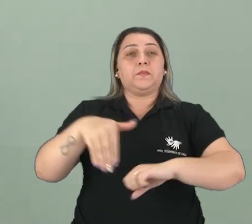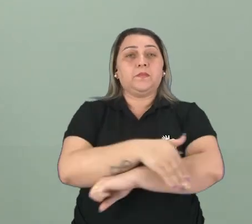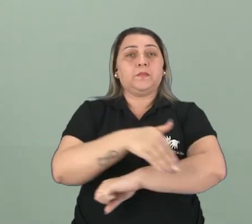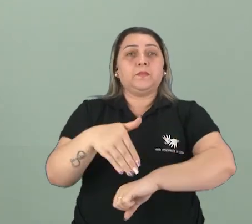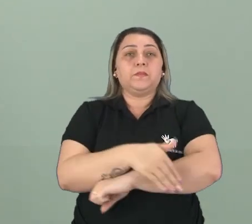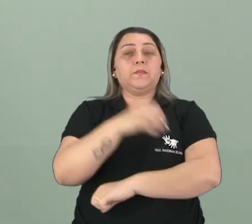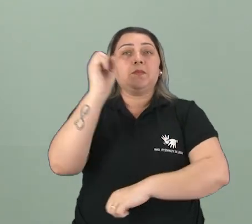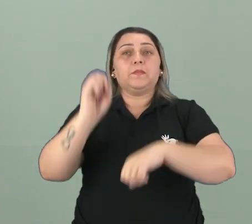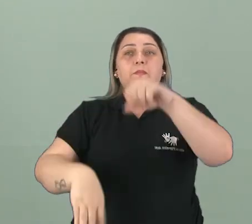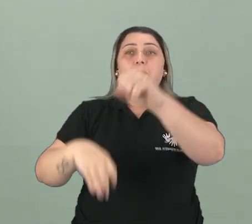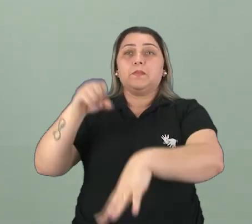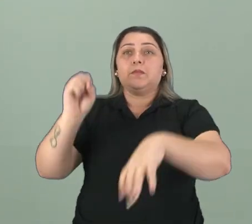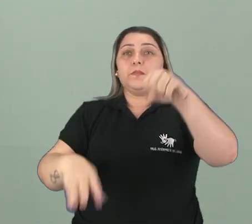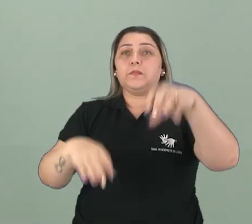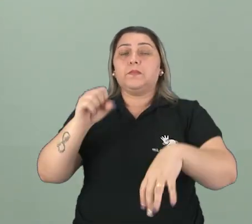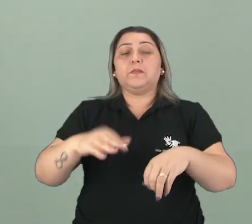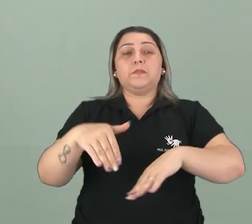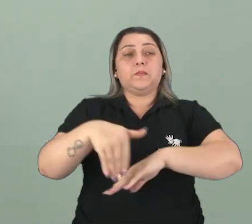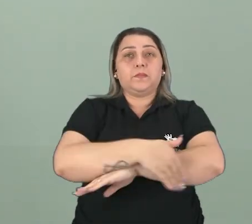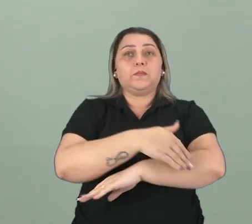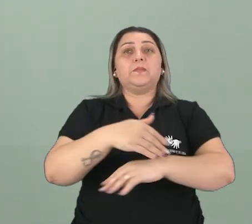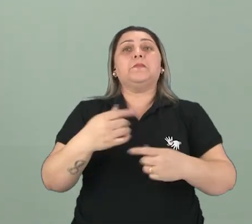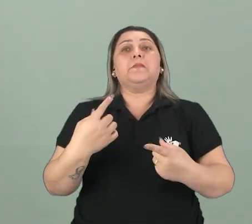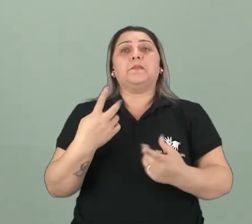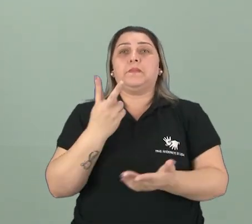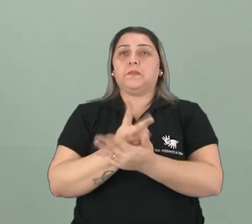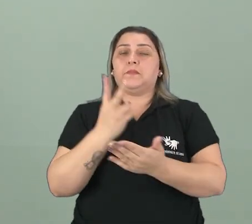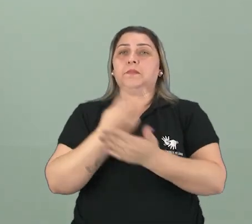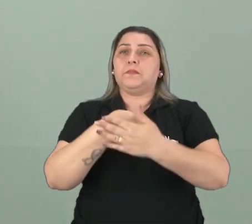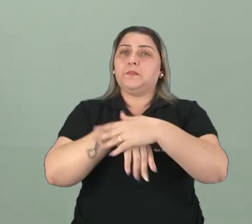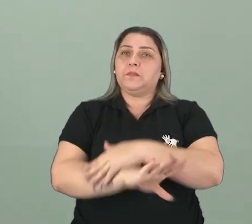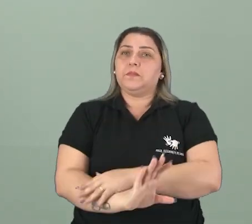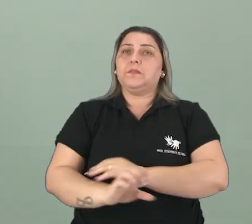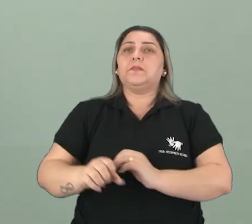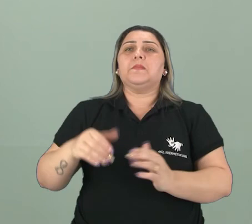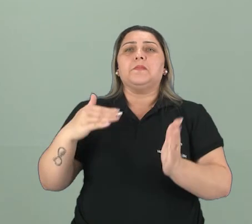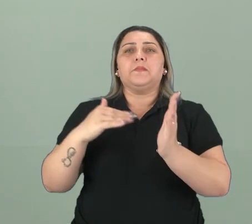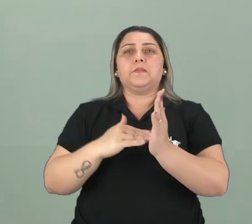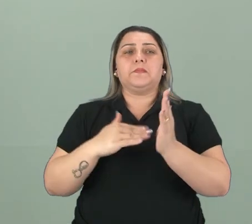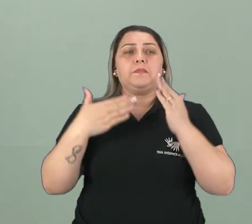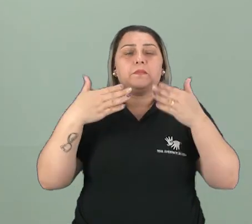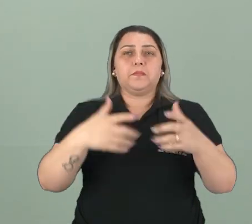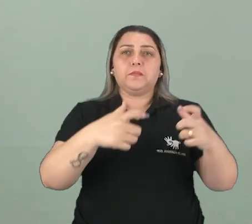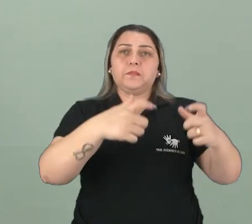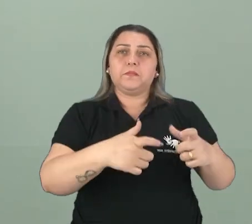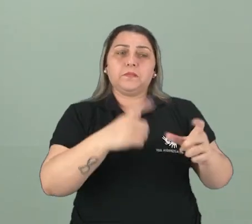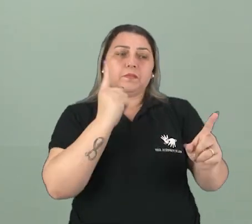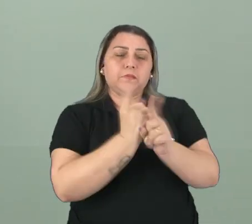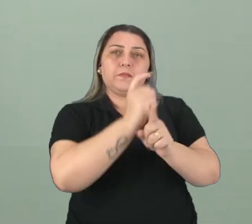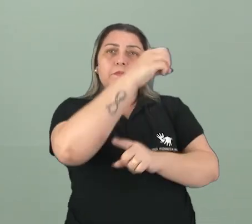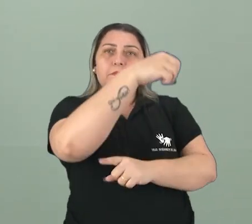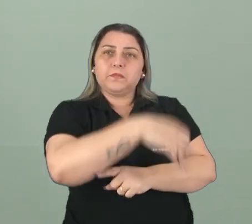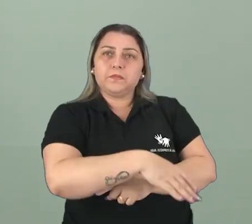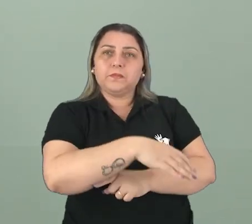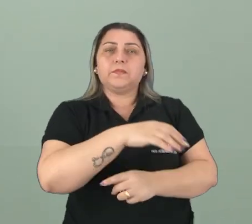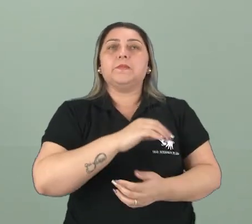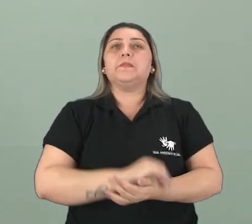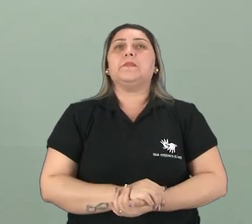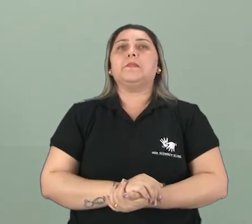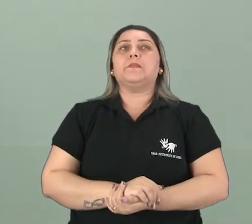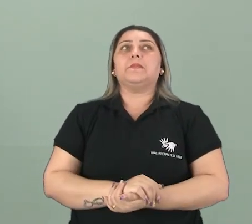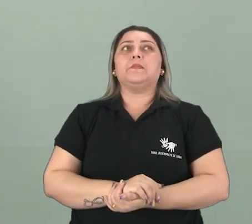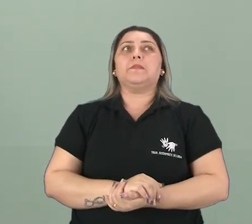não joga o seu lixo aí na rua, sempre guarde, segure ele até você encontrar uma lixeira mais próxima para você jogar.